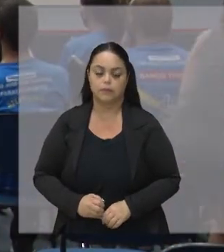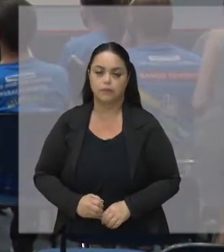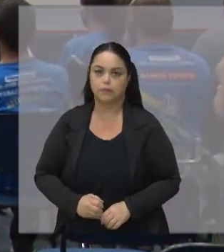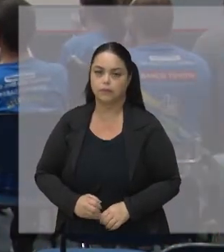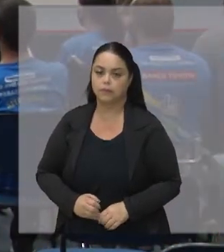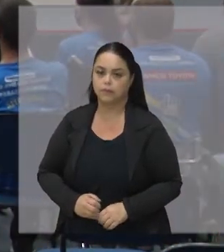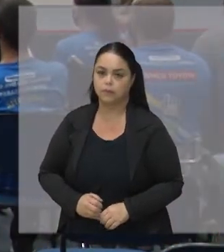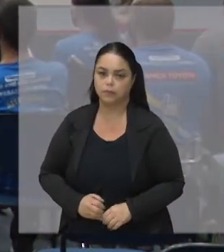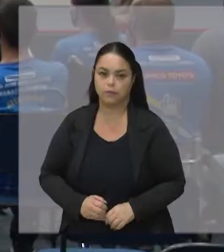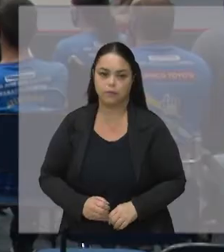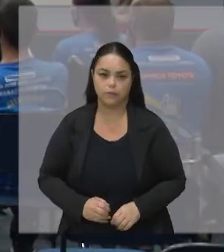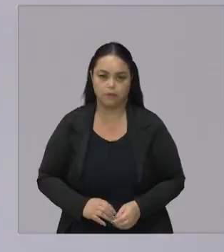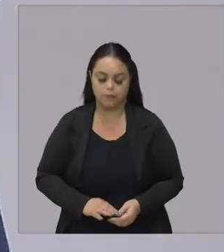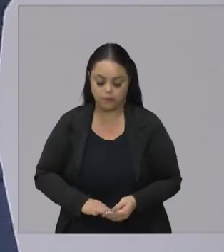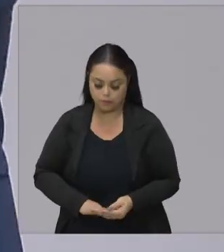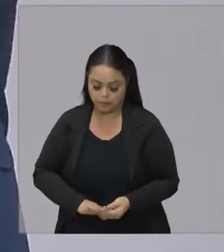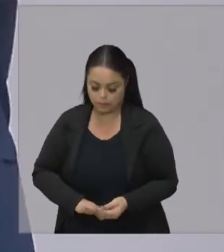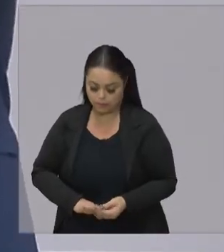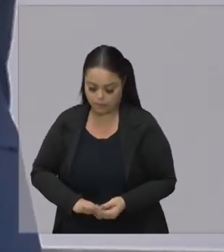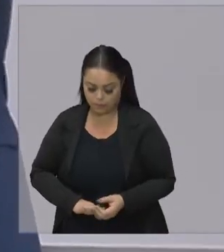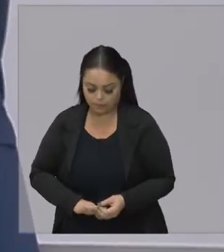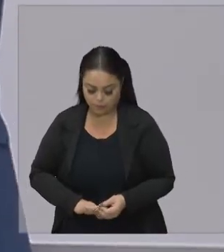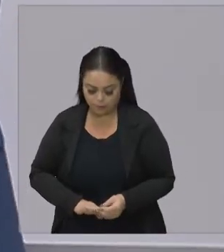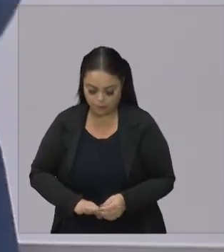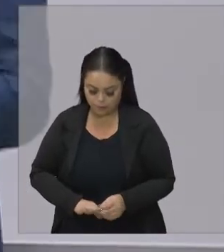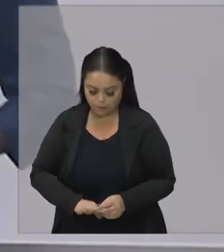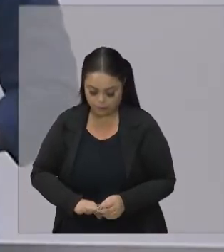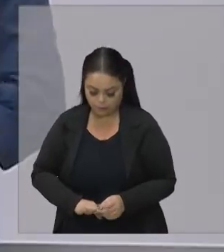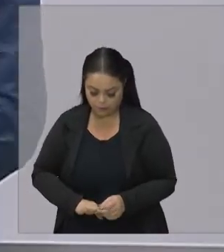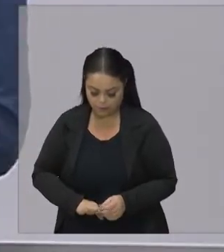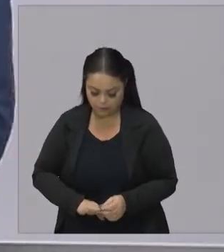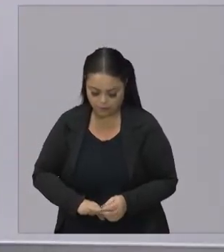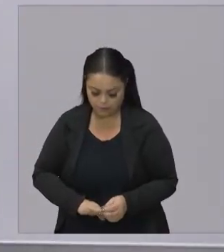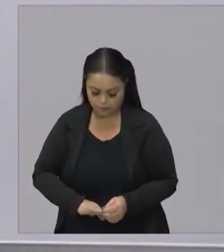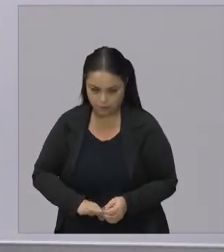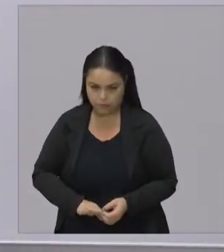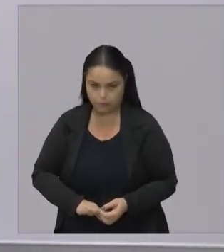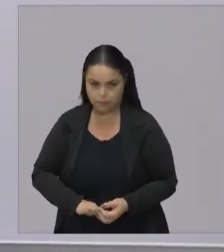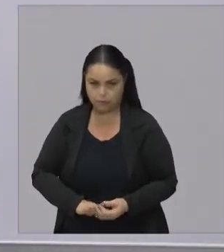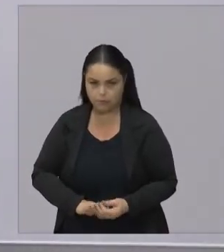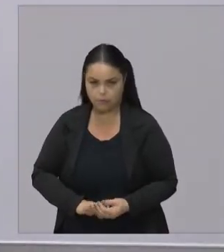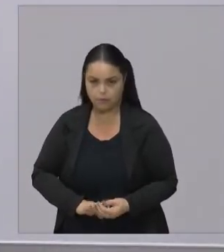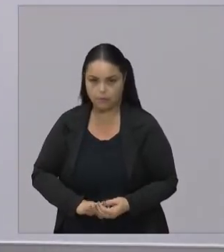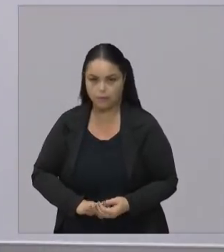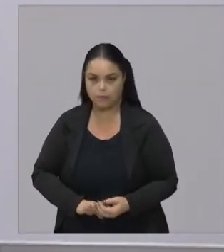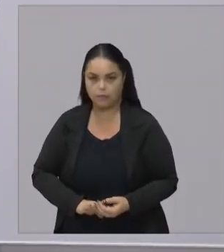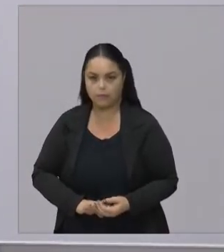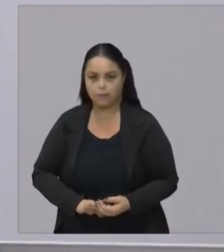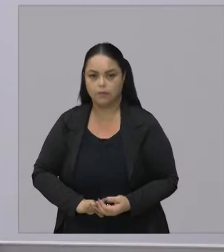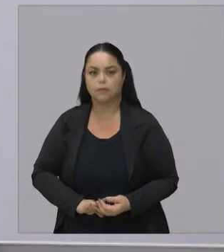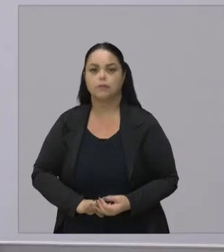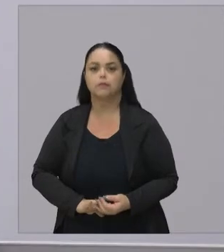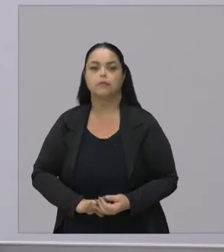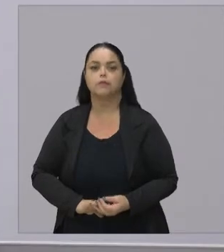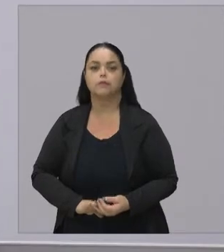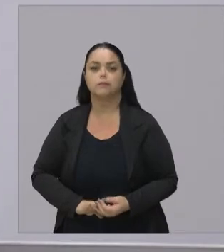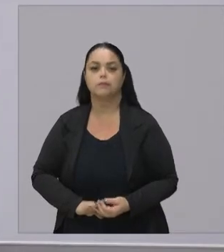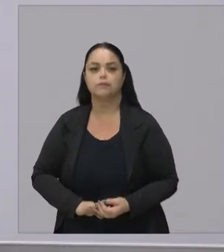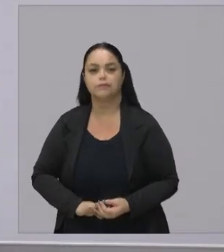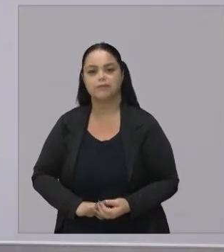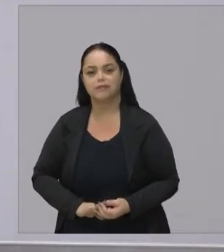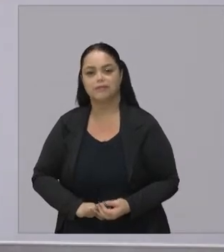Todas Muito Iluminadas Como é bom